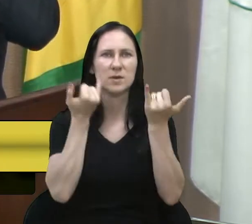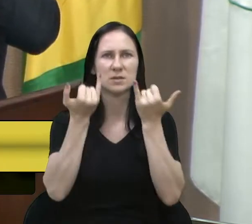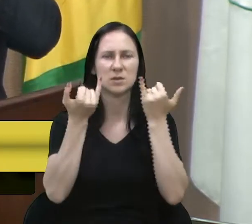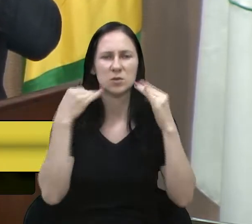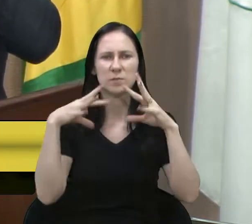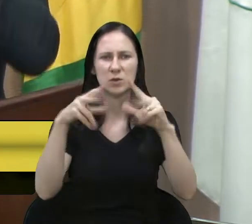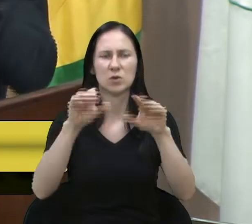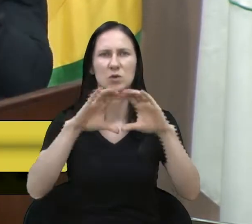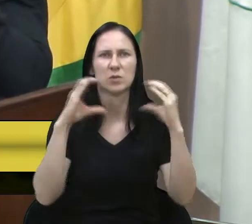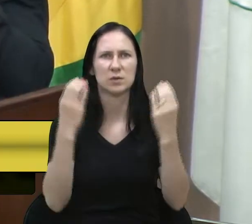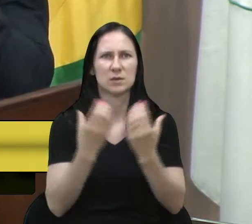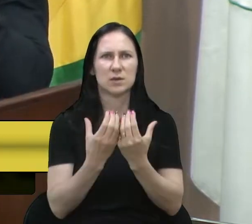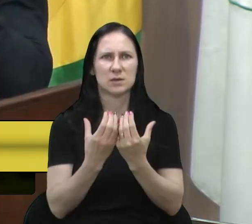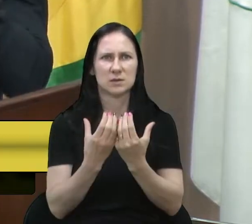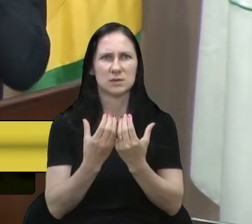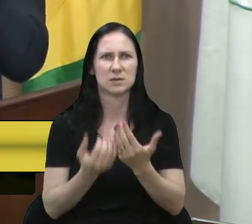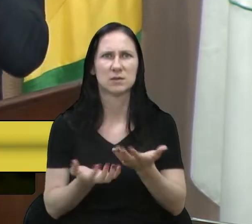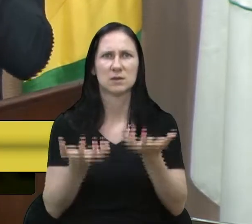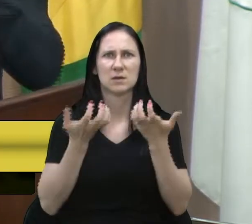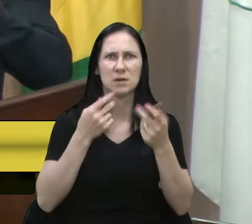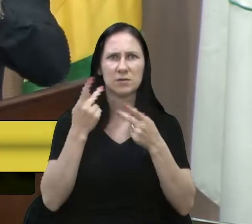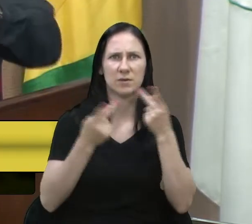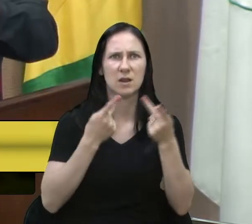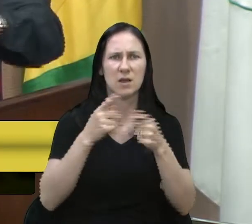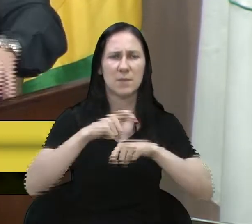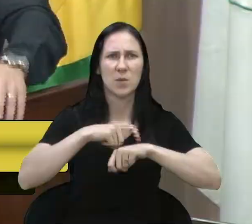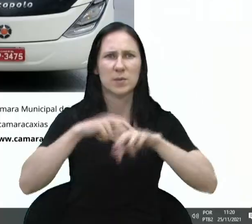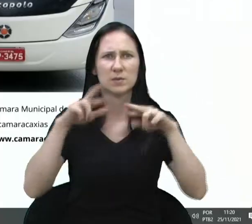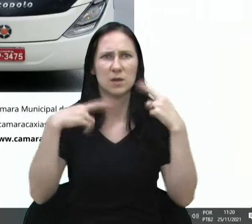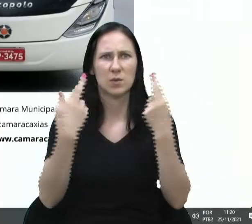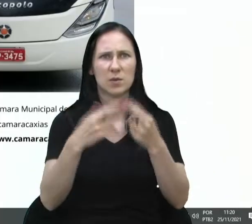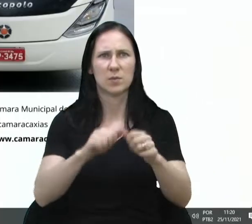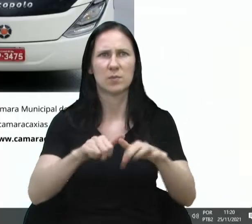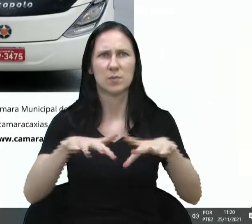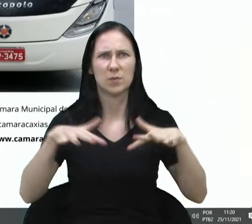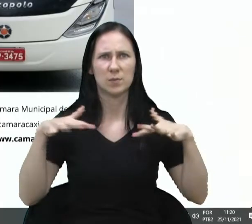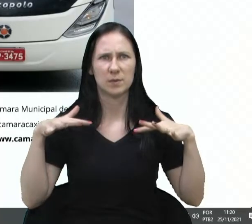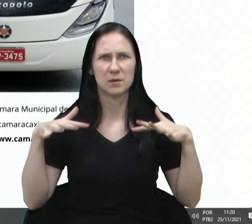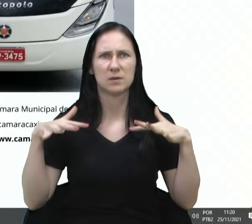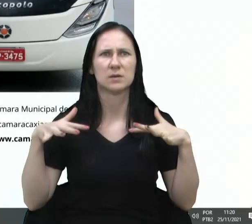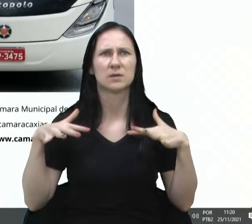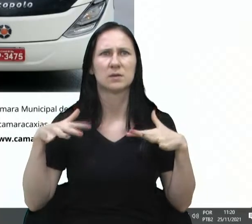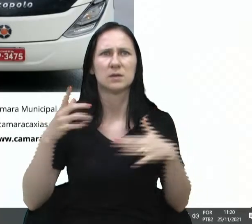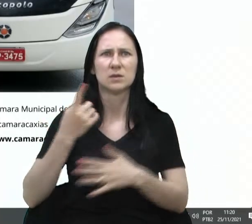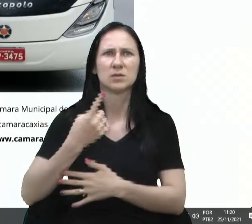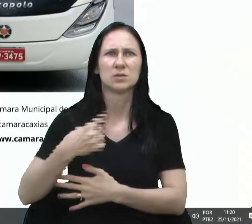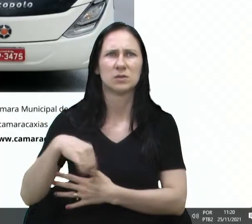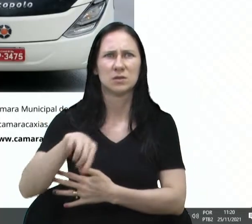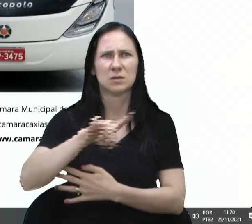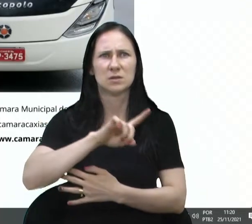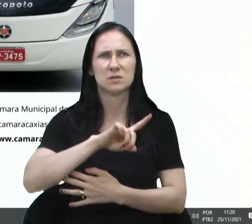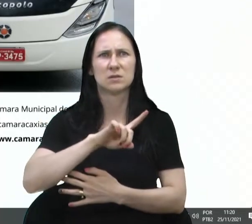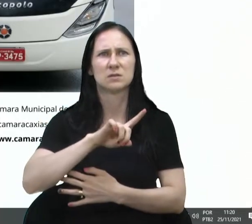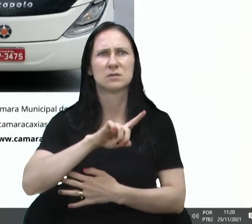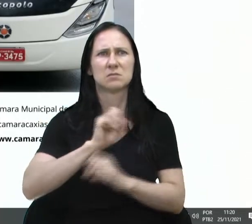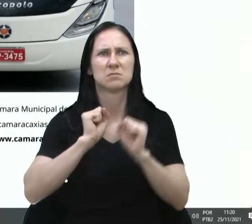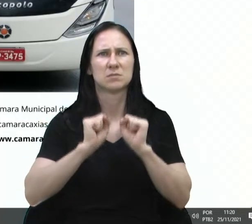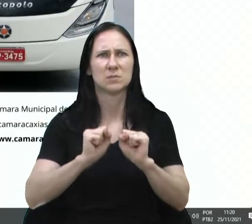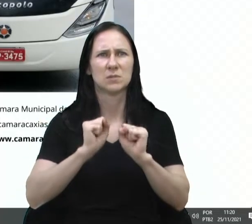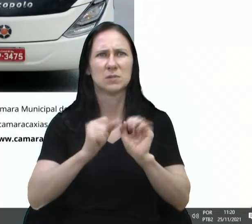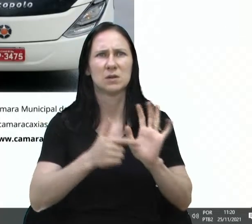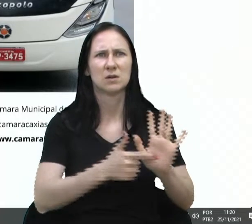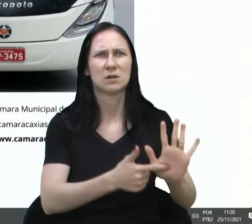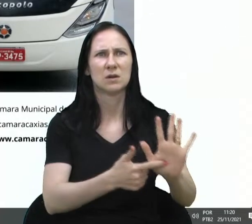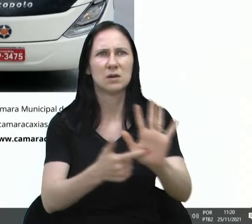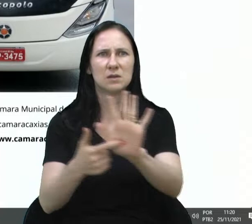audiência pública, a gente consiga levantar e demonstrar já todo